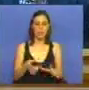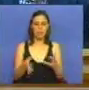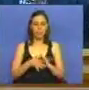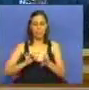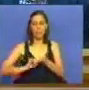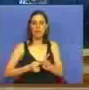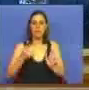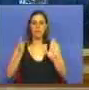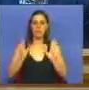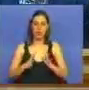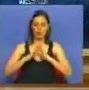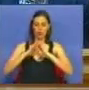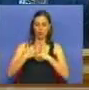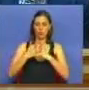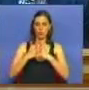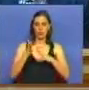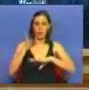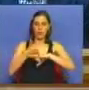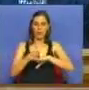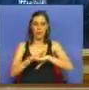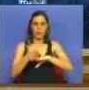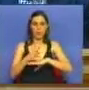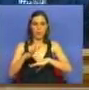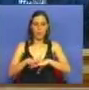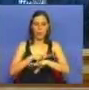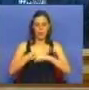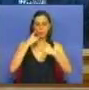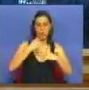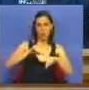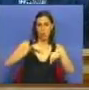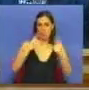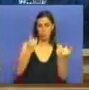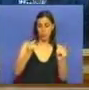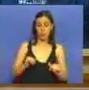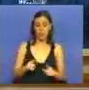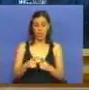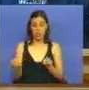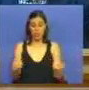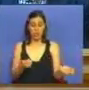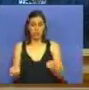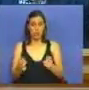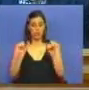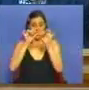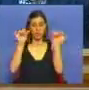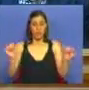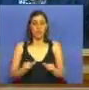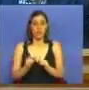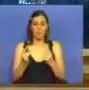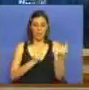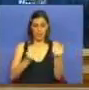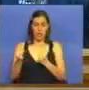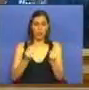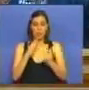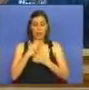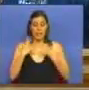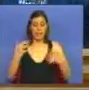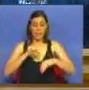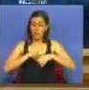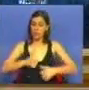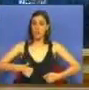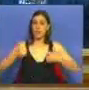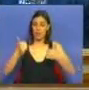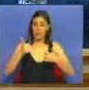necessidade de estruturas intermédias na Administração Pública para gerir o sistema de transportes nas grandes áreas